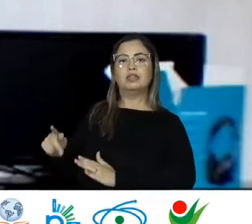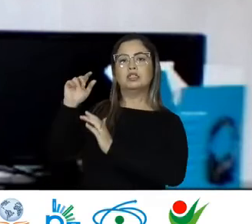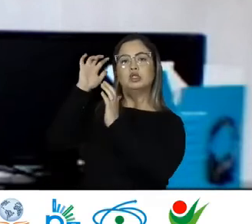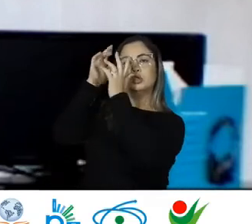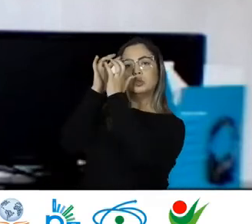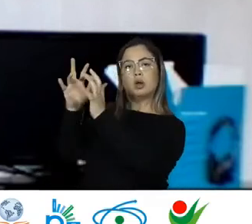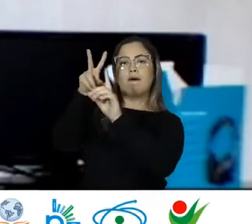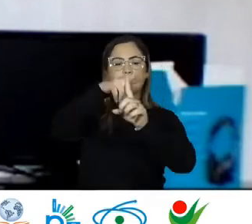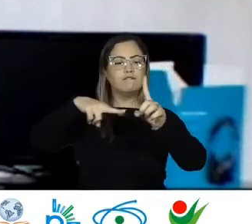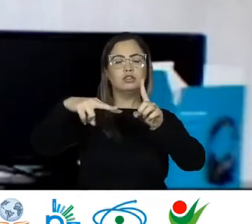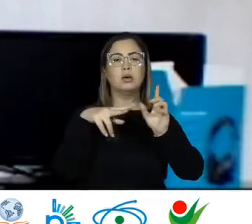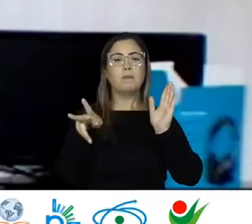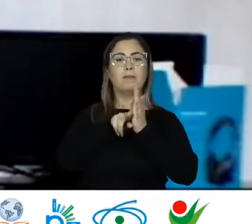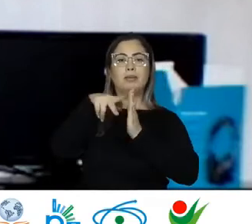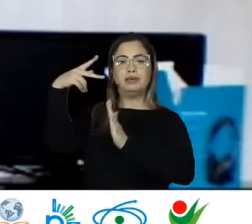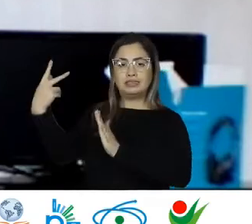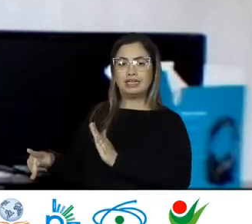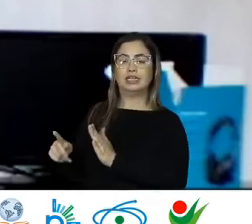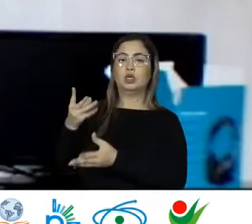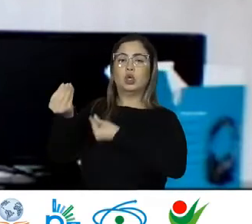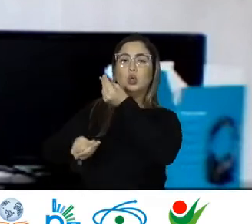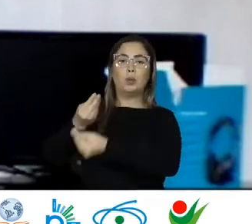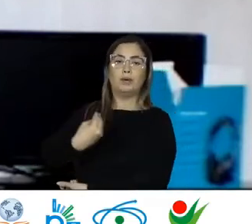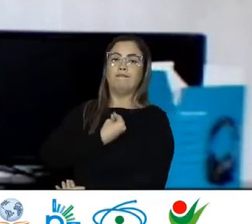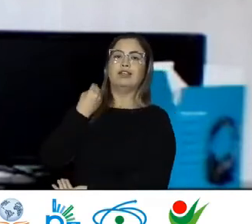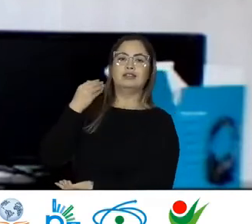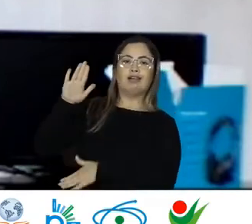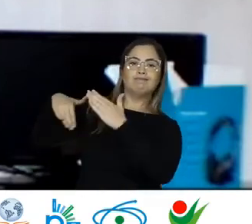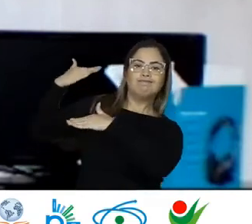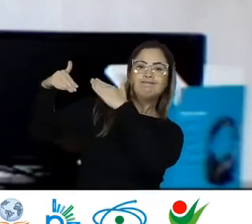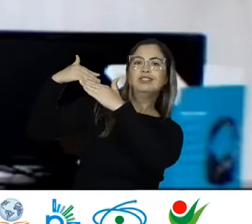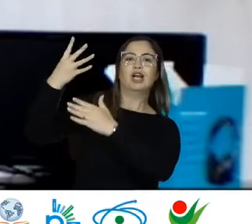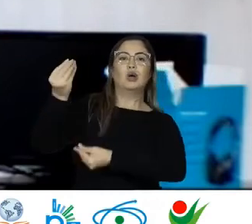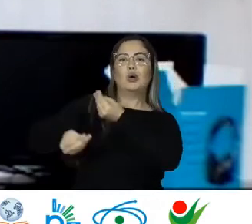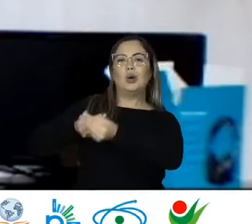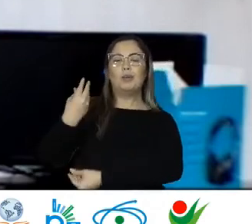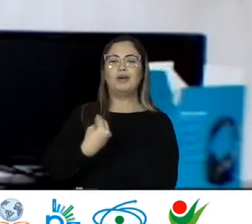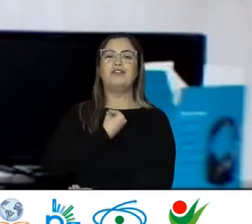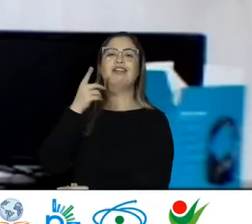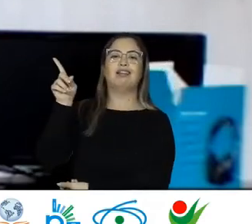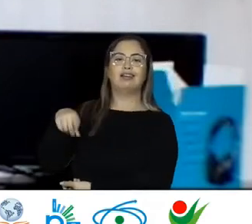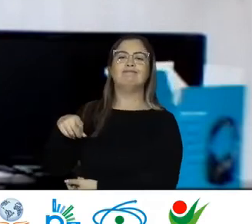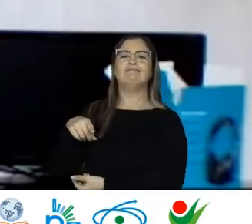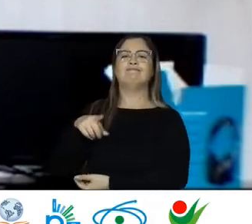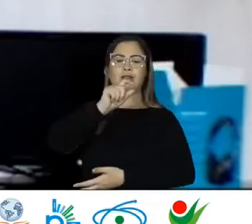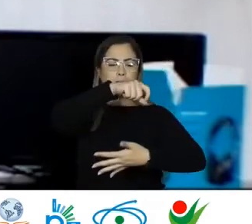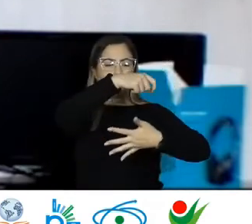mundo De como o mundo acontece De como o mundo É Então são muitas questões Gente